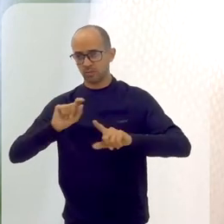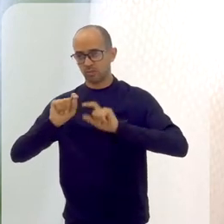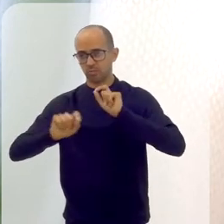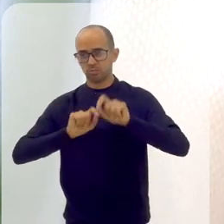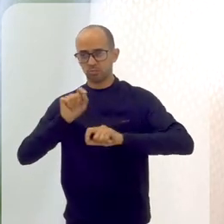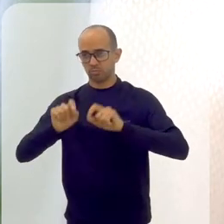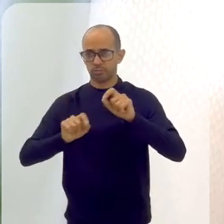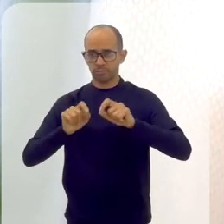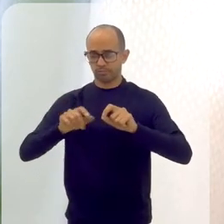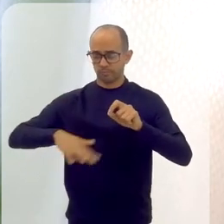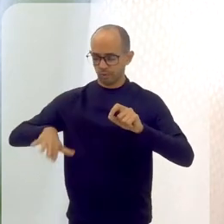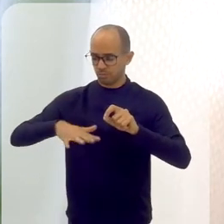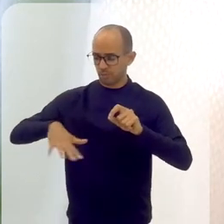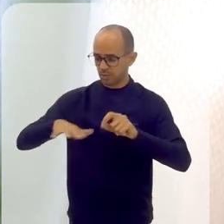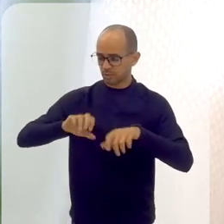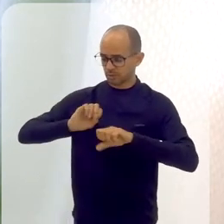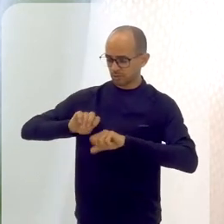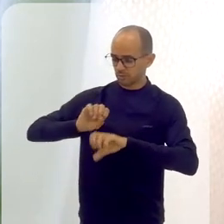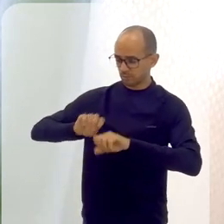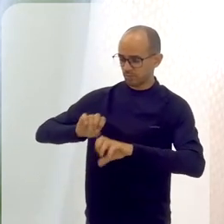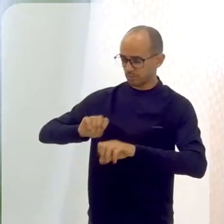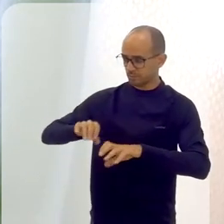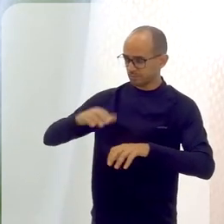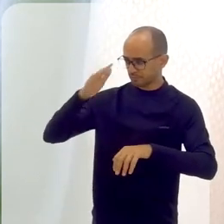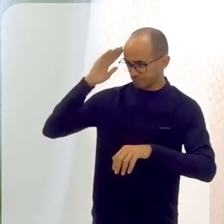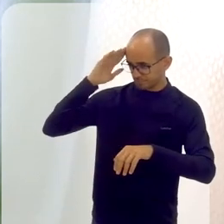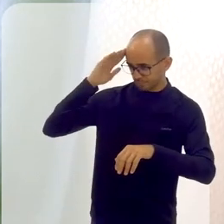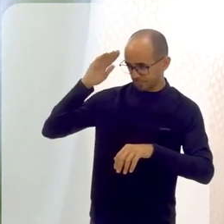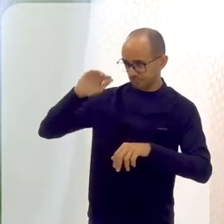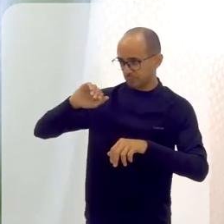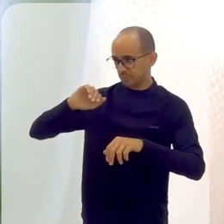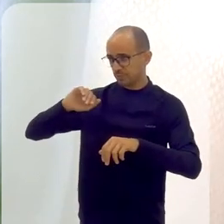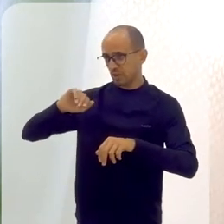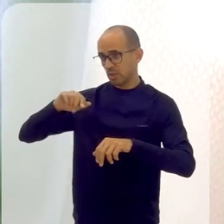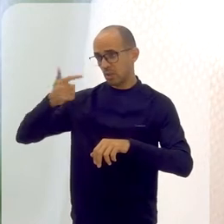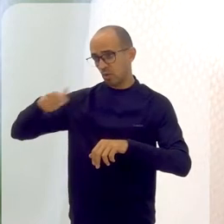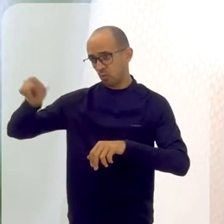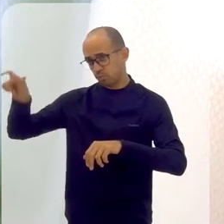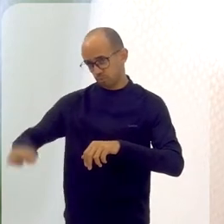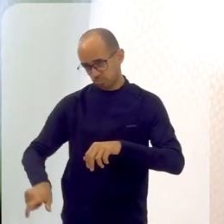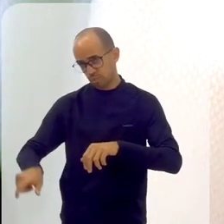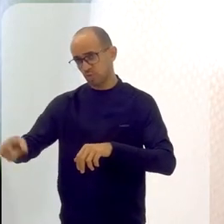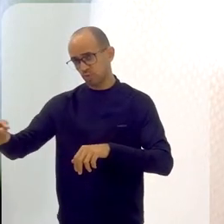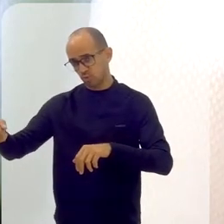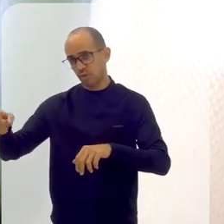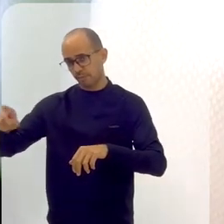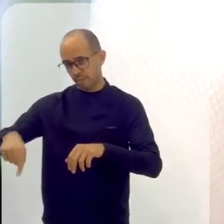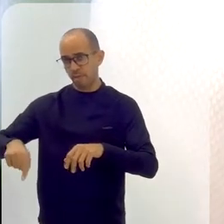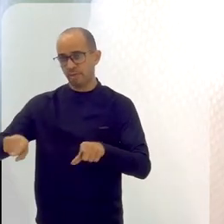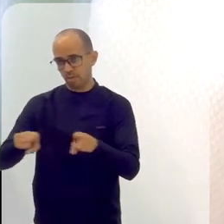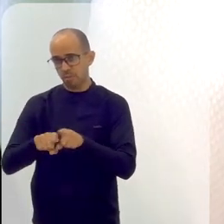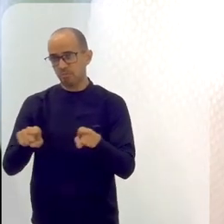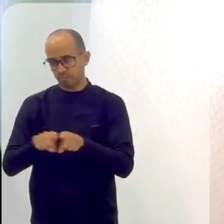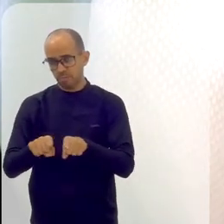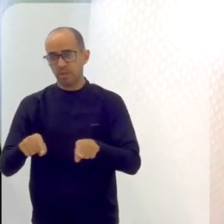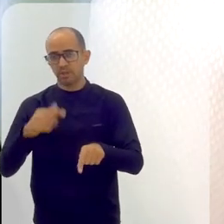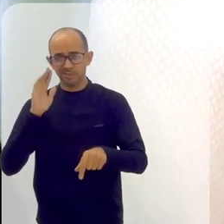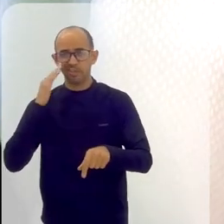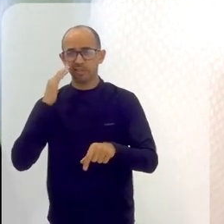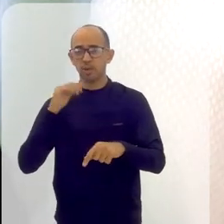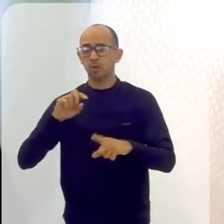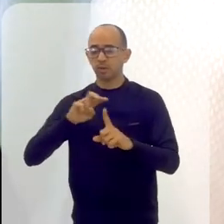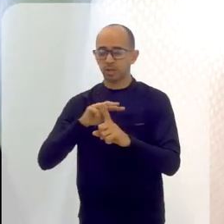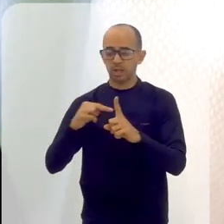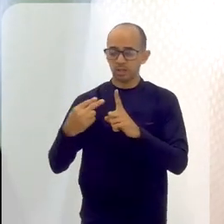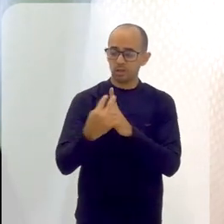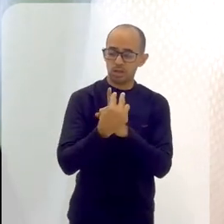gente está dentro de um ambiente de ensino para poder entender o outro, para poder entender o que está fora da